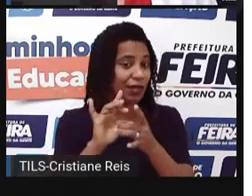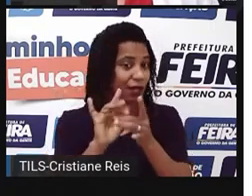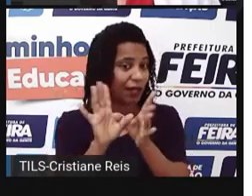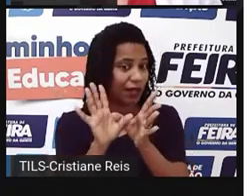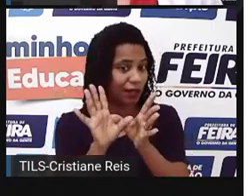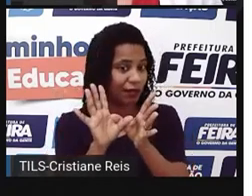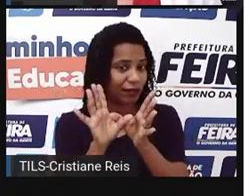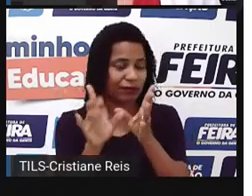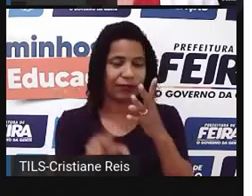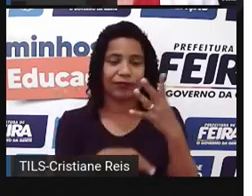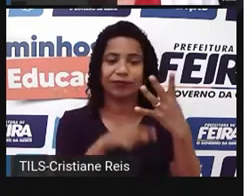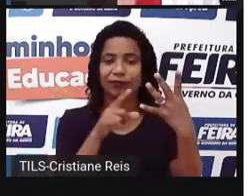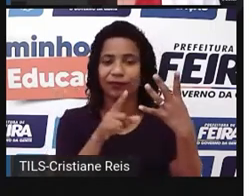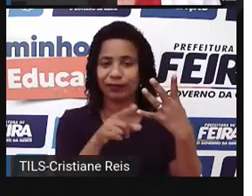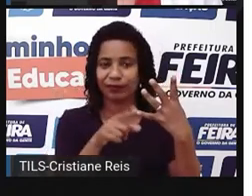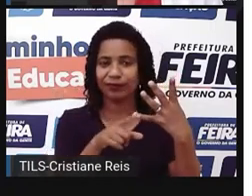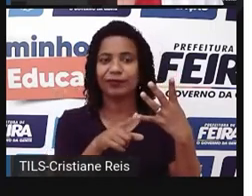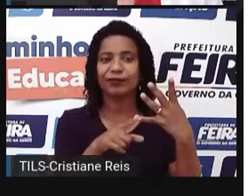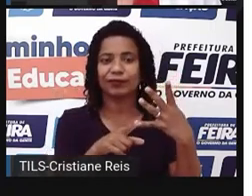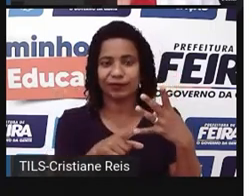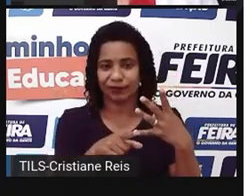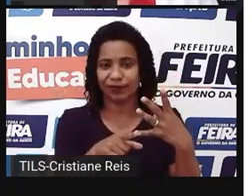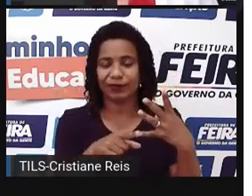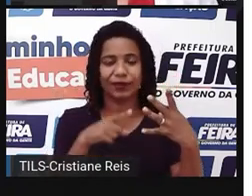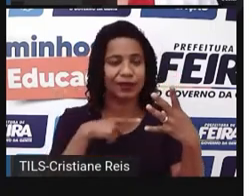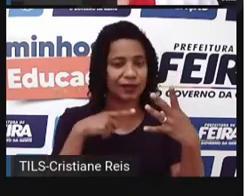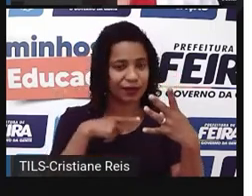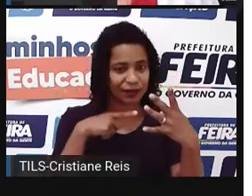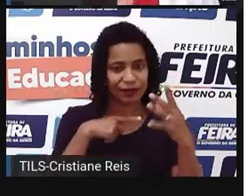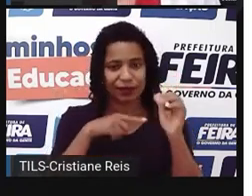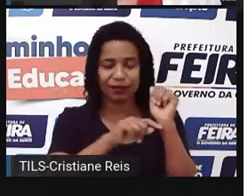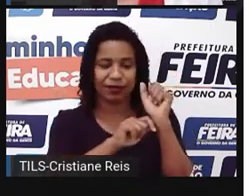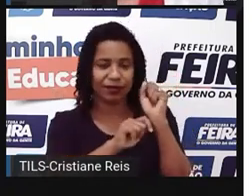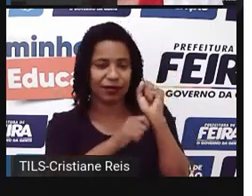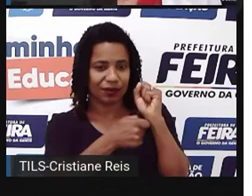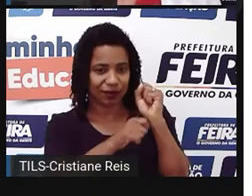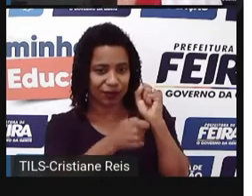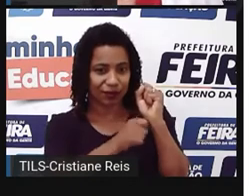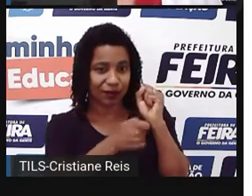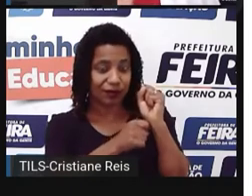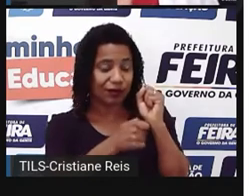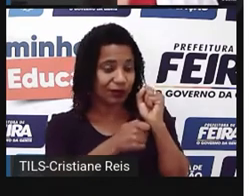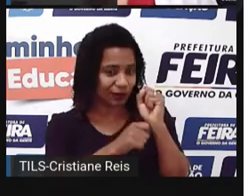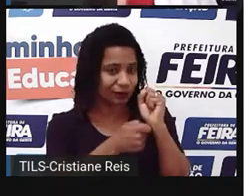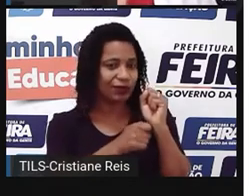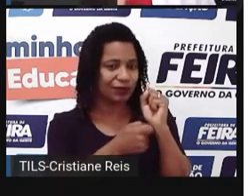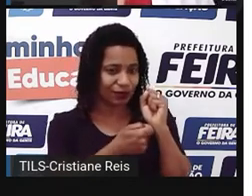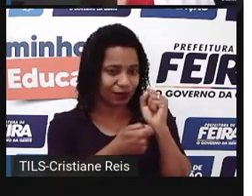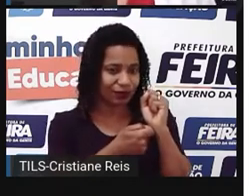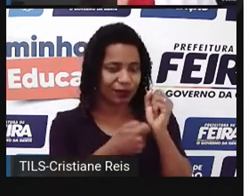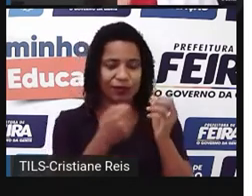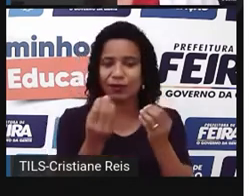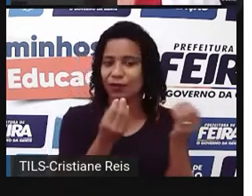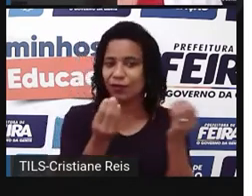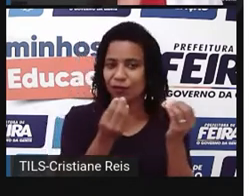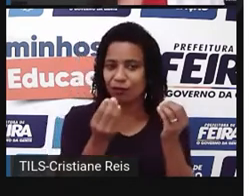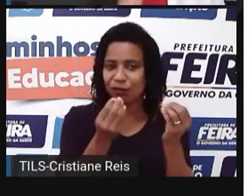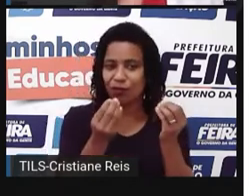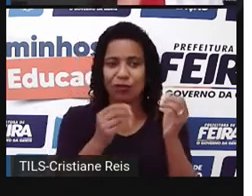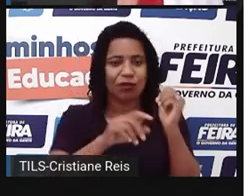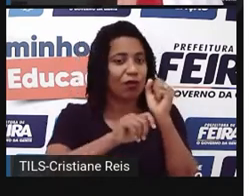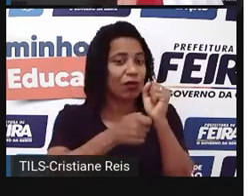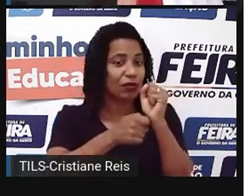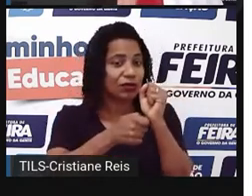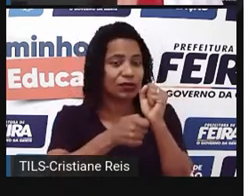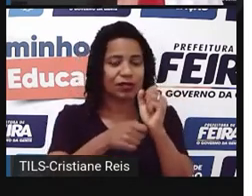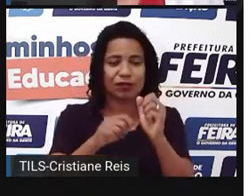Encryption é uma espécie de código, né? A gente chama de criptografia, que é um processo de transformação de códigos,